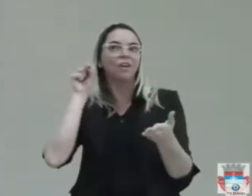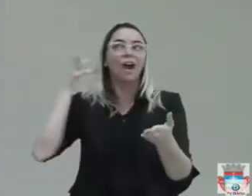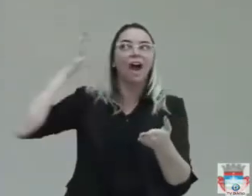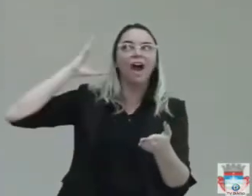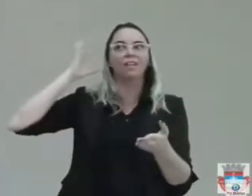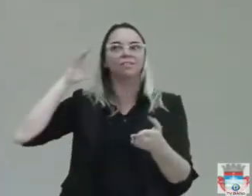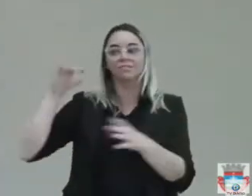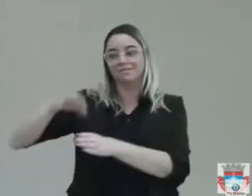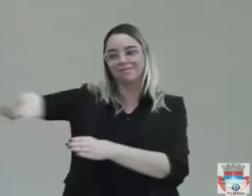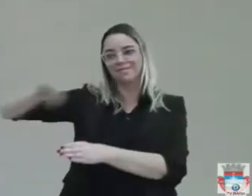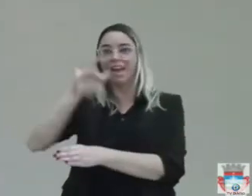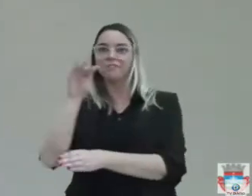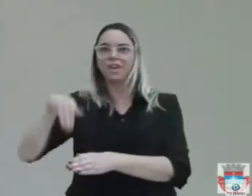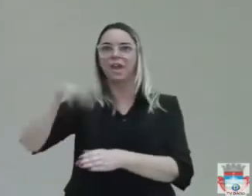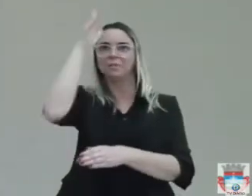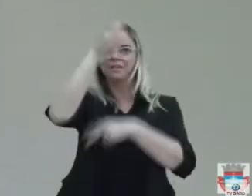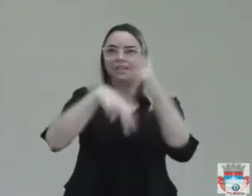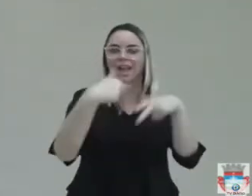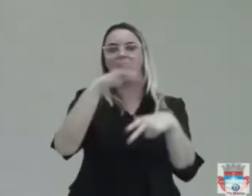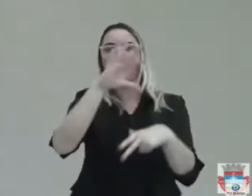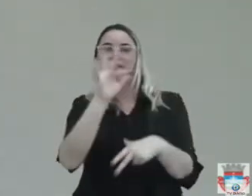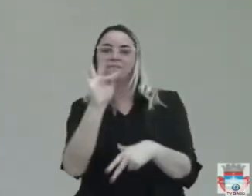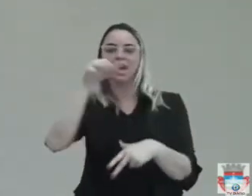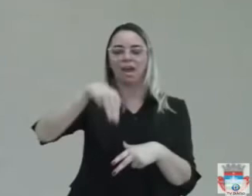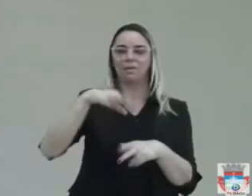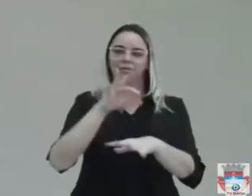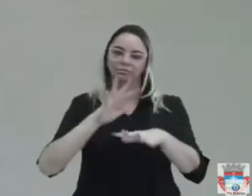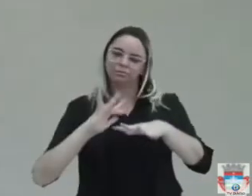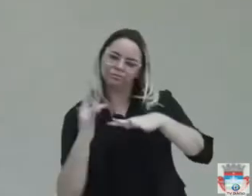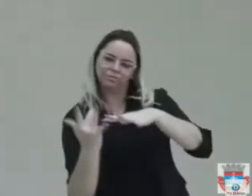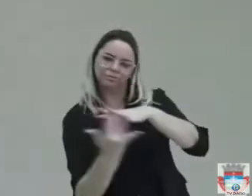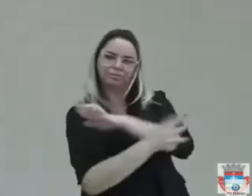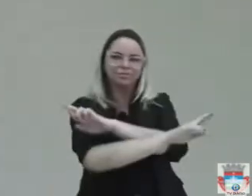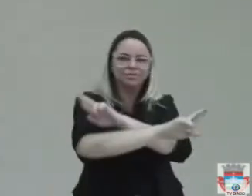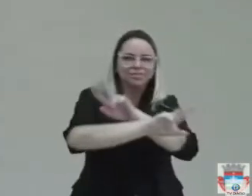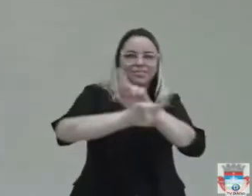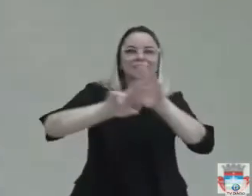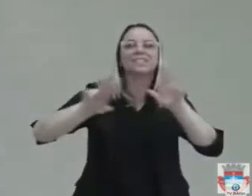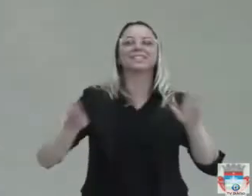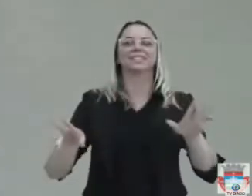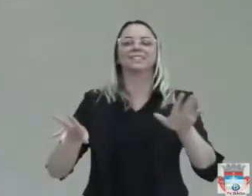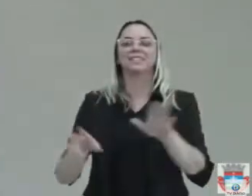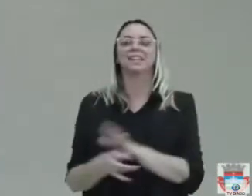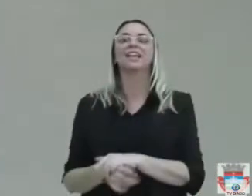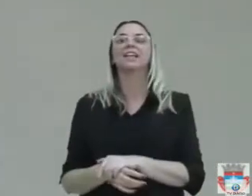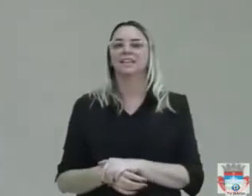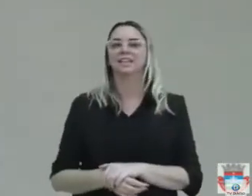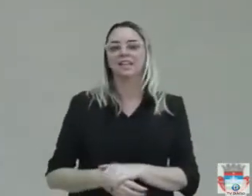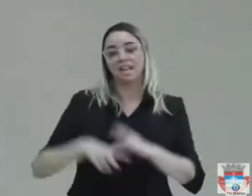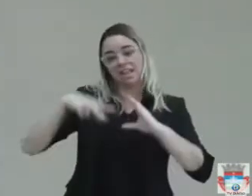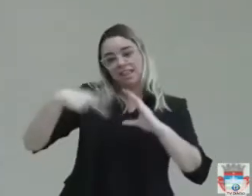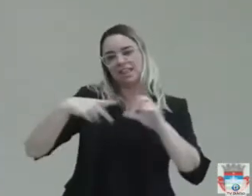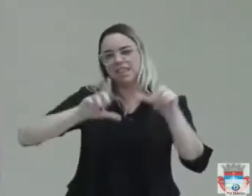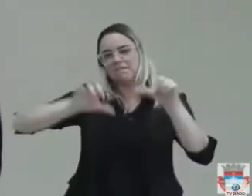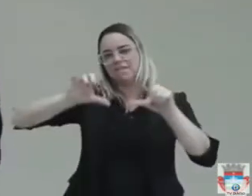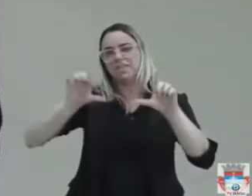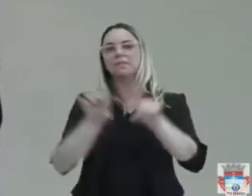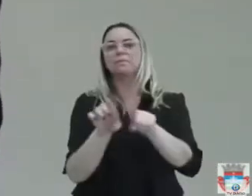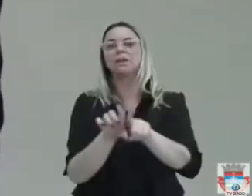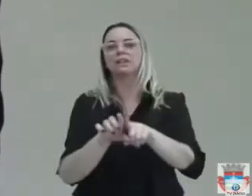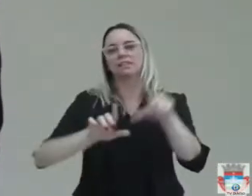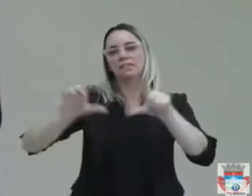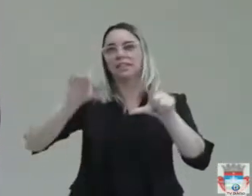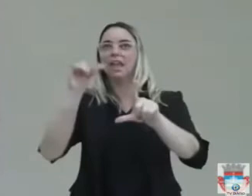FM, internautas, blog Jardim do Agreste, que nos assistam através da TV Câmara, TV